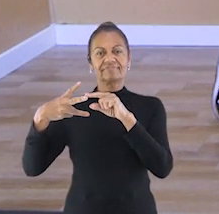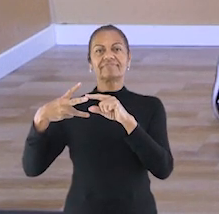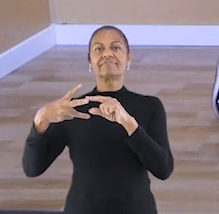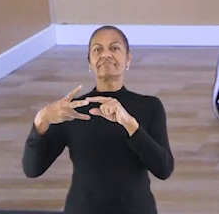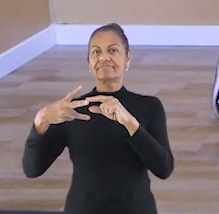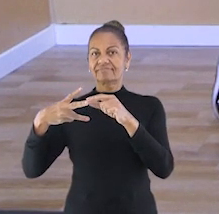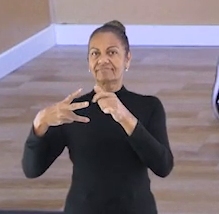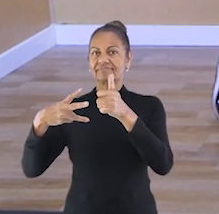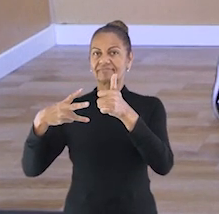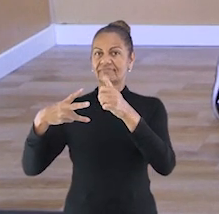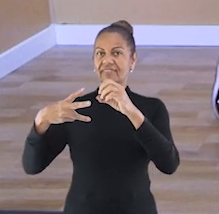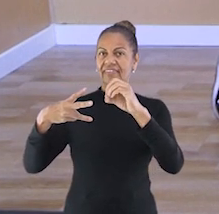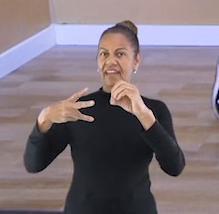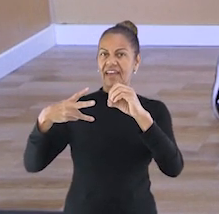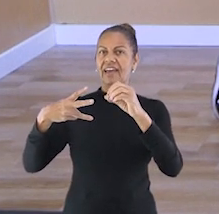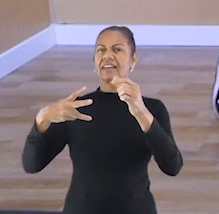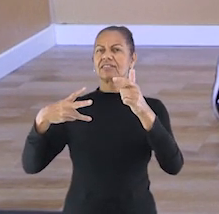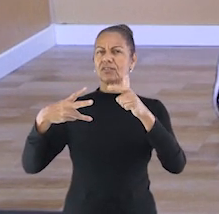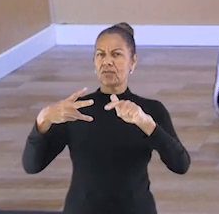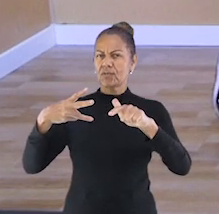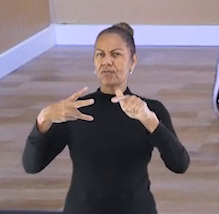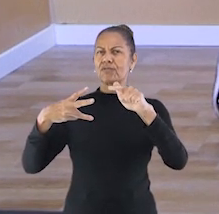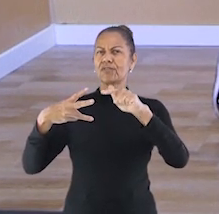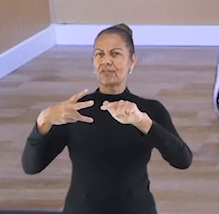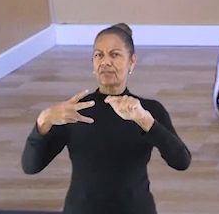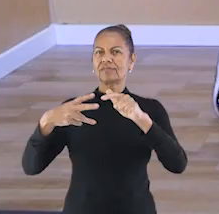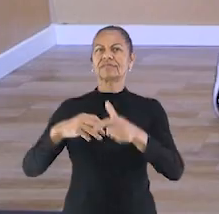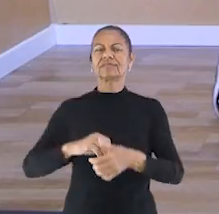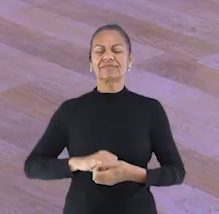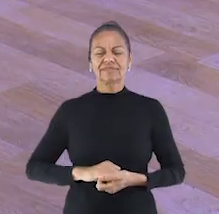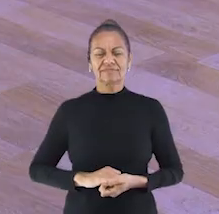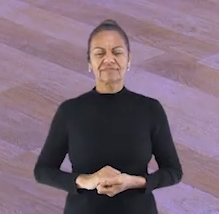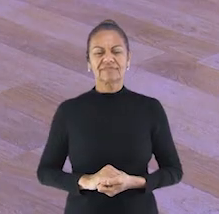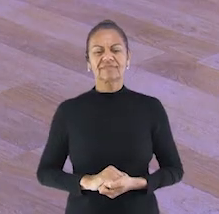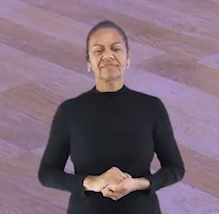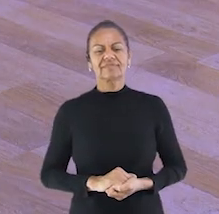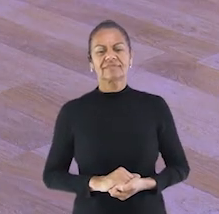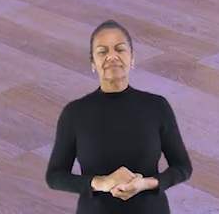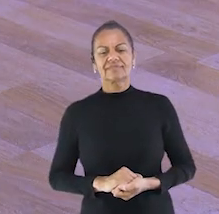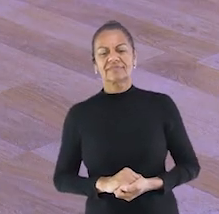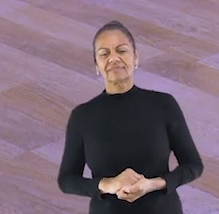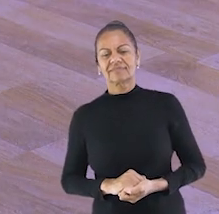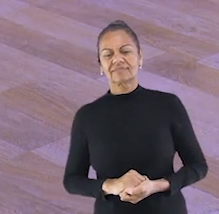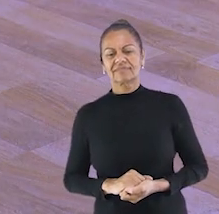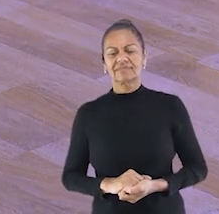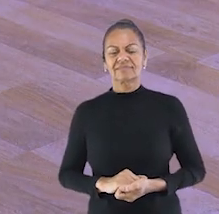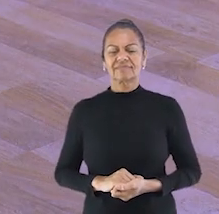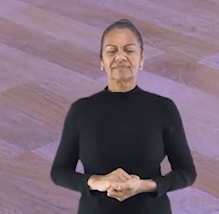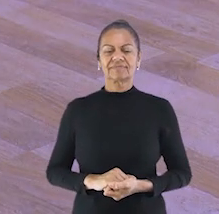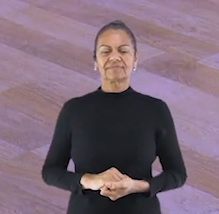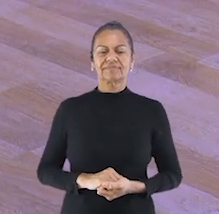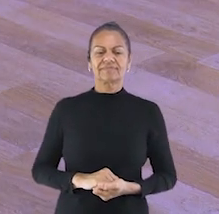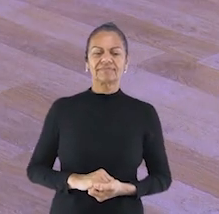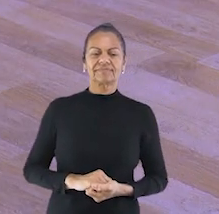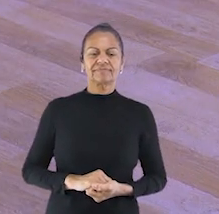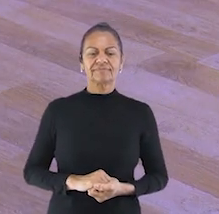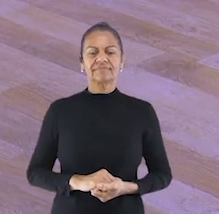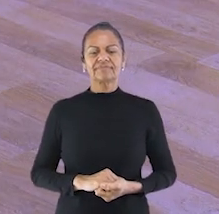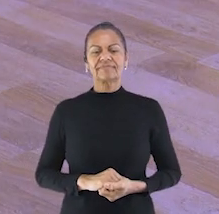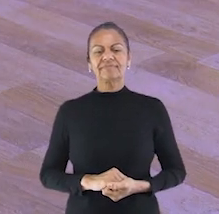série de dez repetições cada lado. Vamos lá. Um, dois,